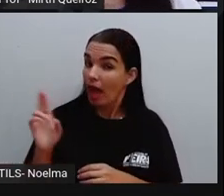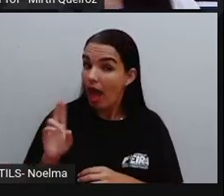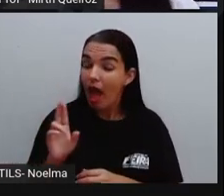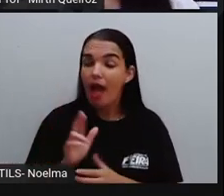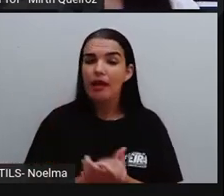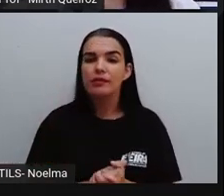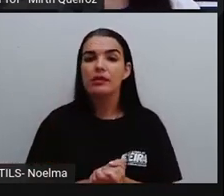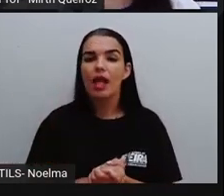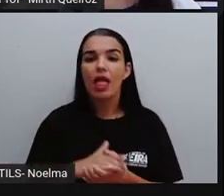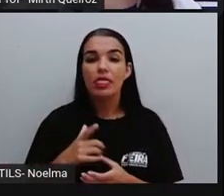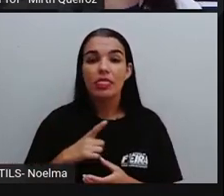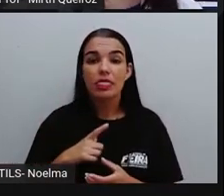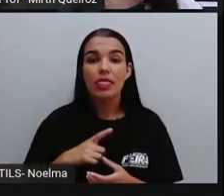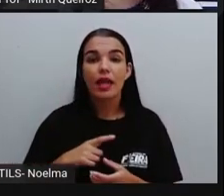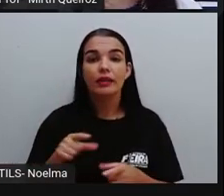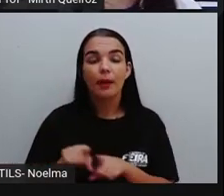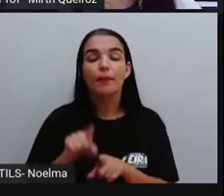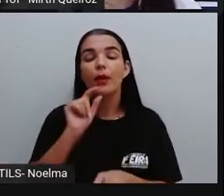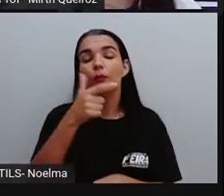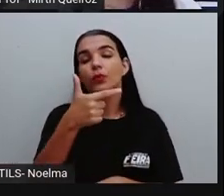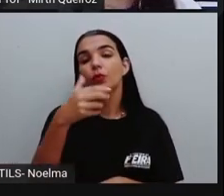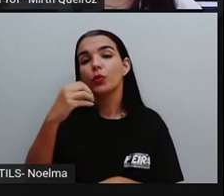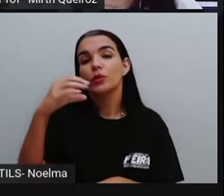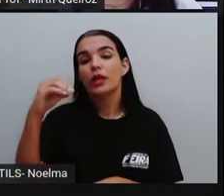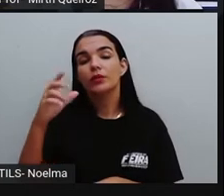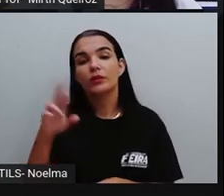Hoje nós temos a de R$200 também.